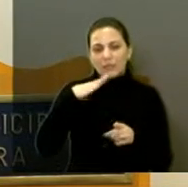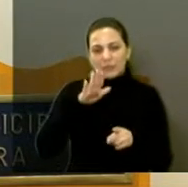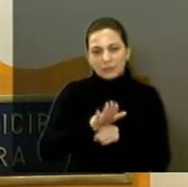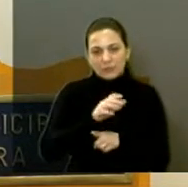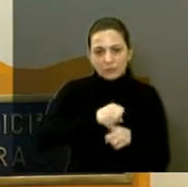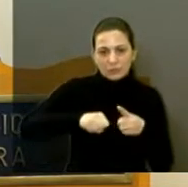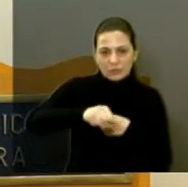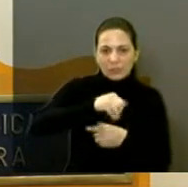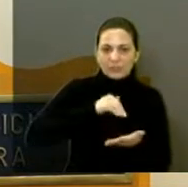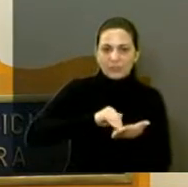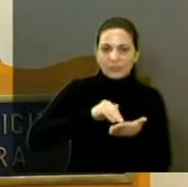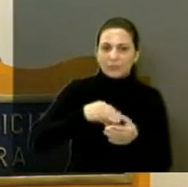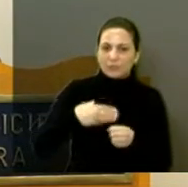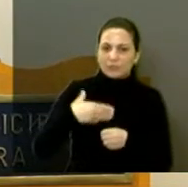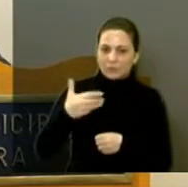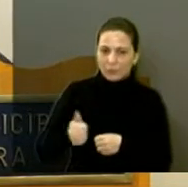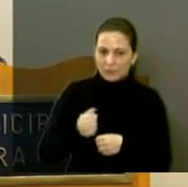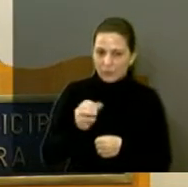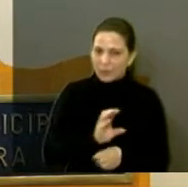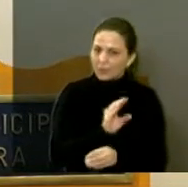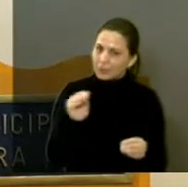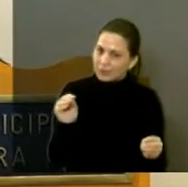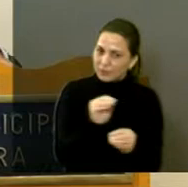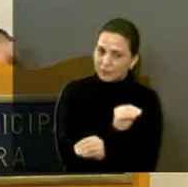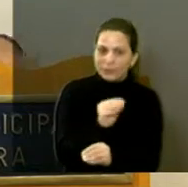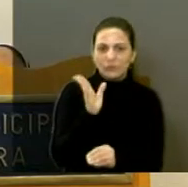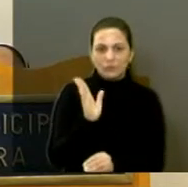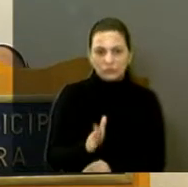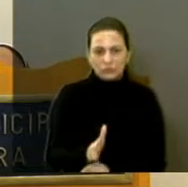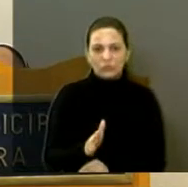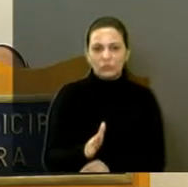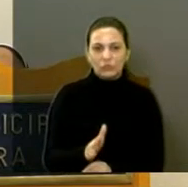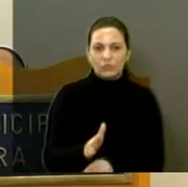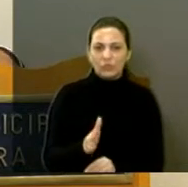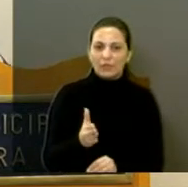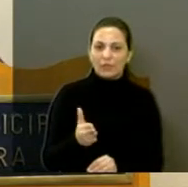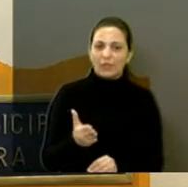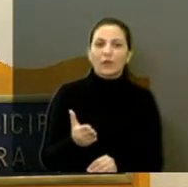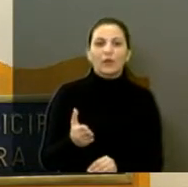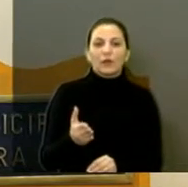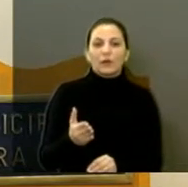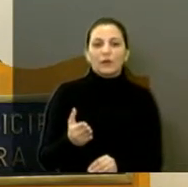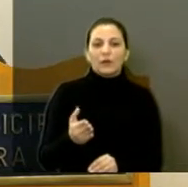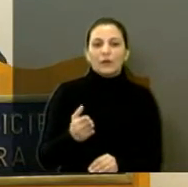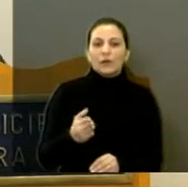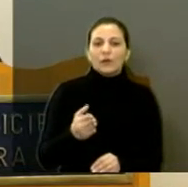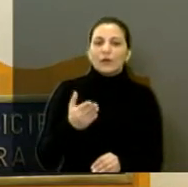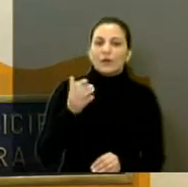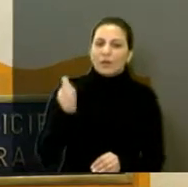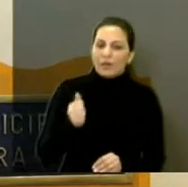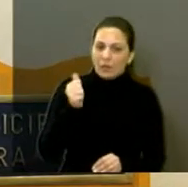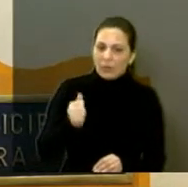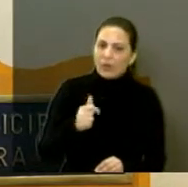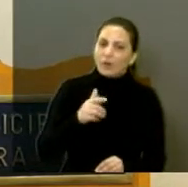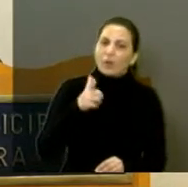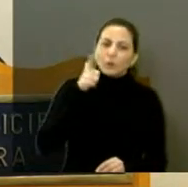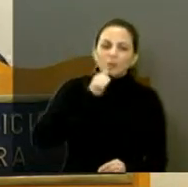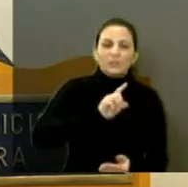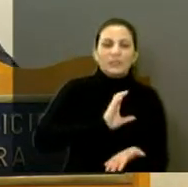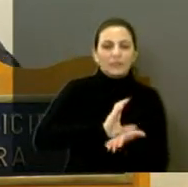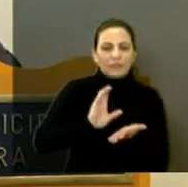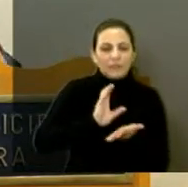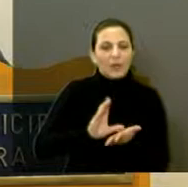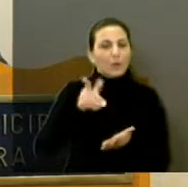nós já tínhamos, sim, transferido as contas. Então, a Araquara não ficará sem receber as verbas.